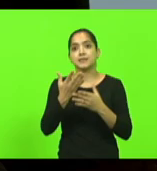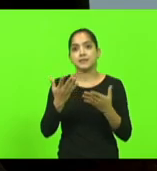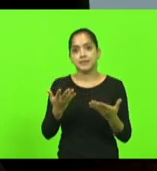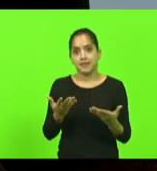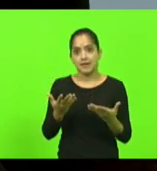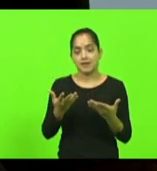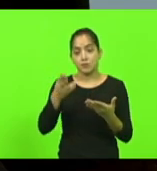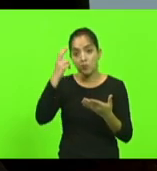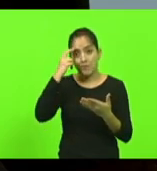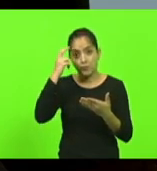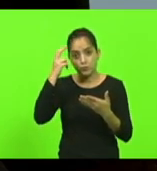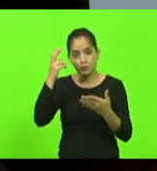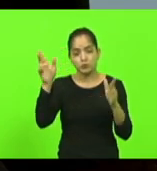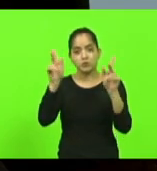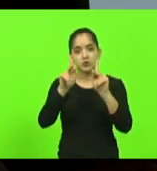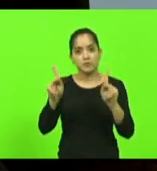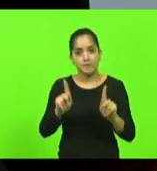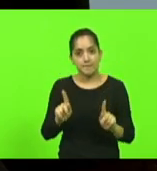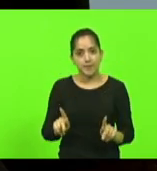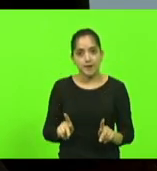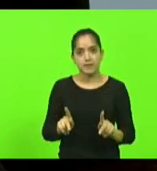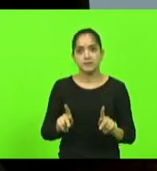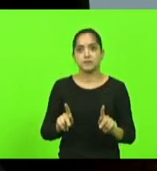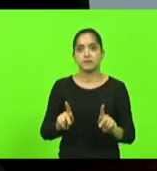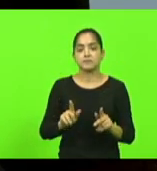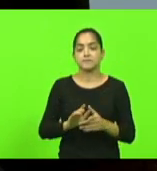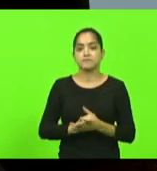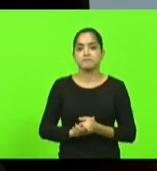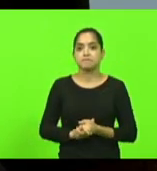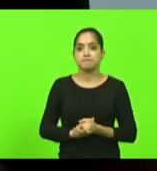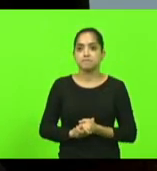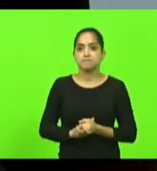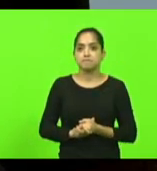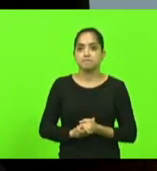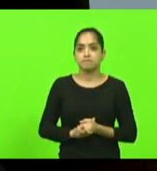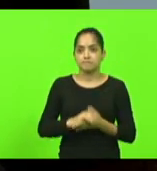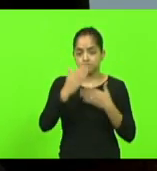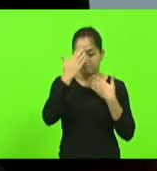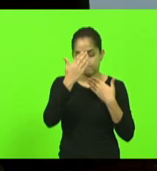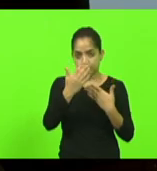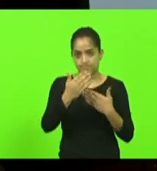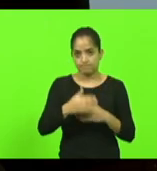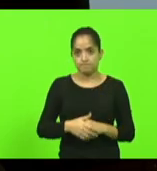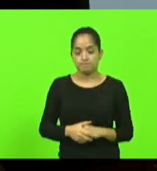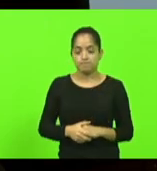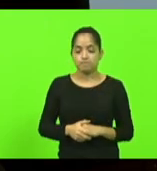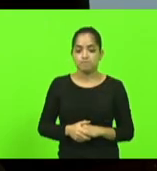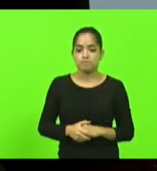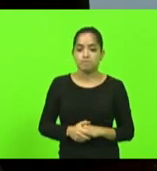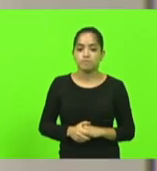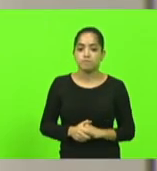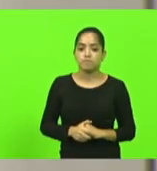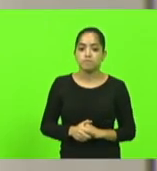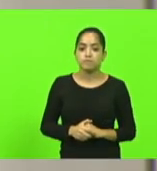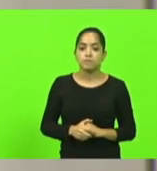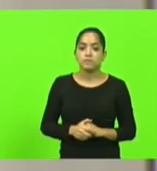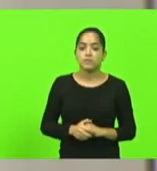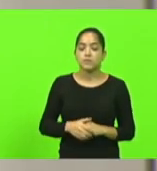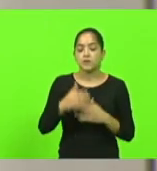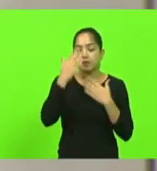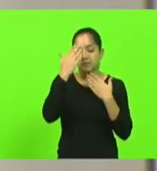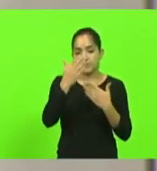cultura de paz e não de guerra e de ódio. Obrigado senhor presidente. Muito obrigado